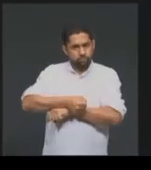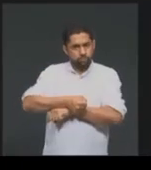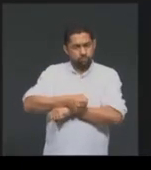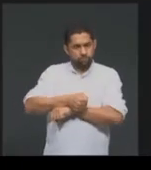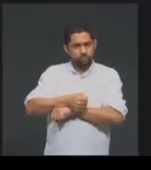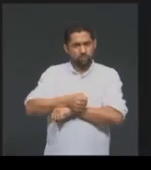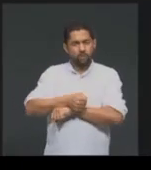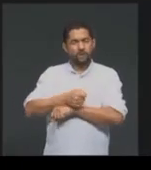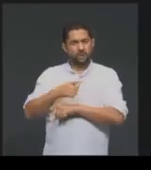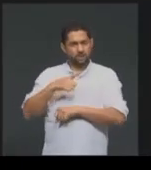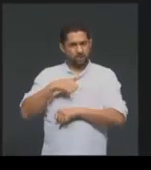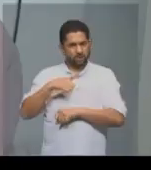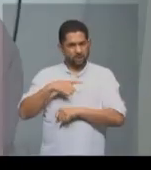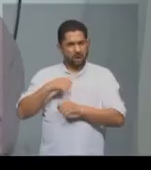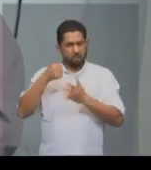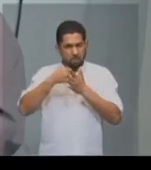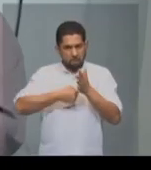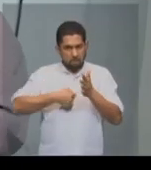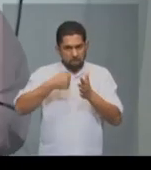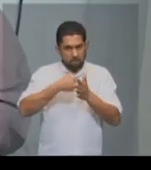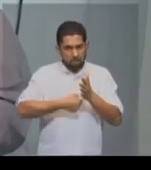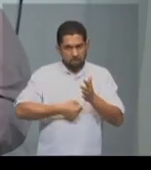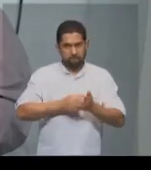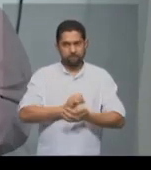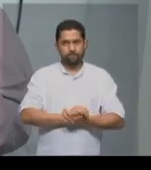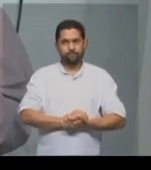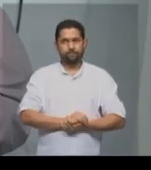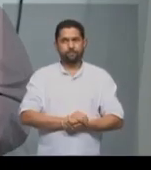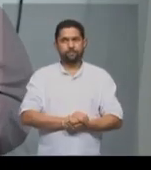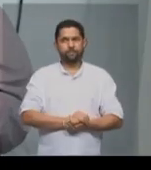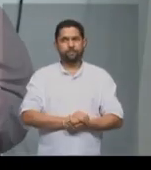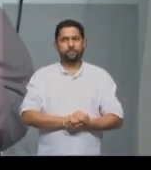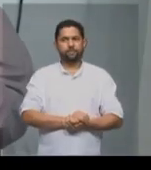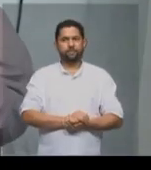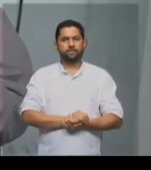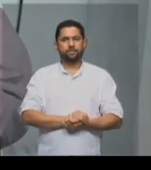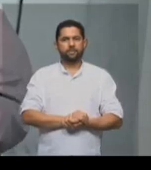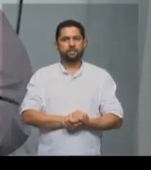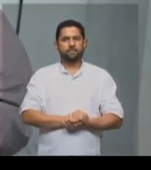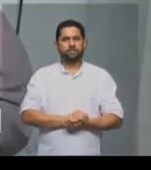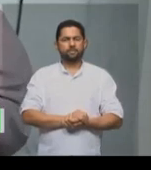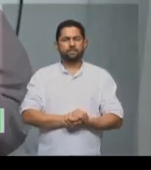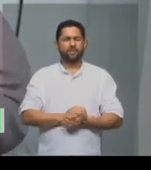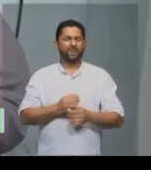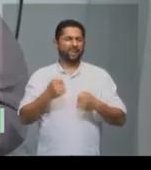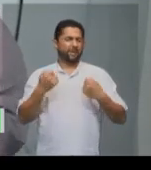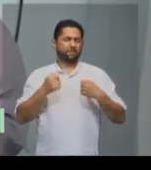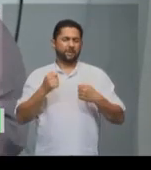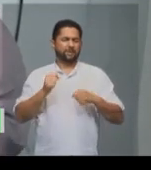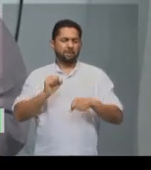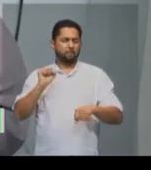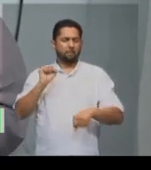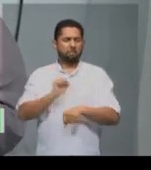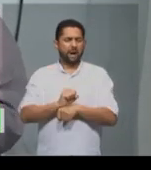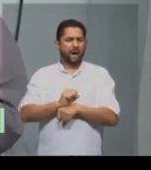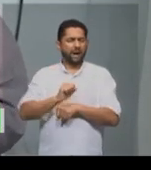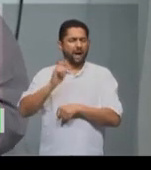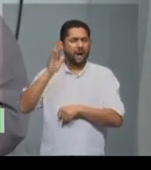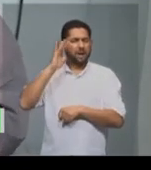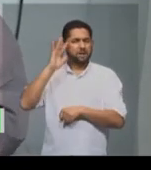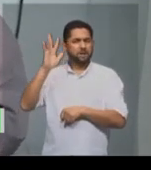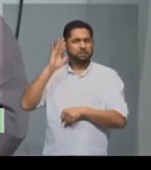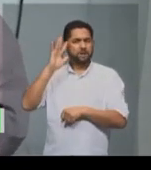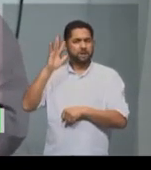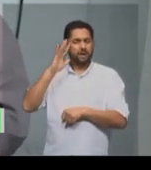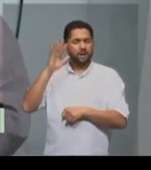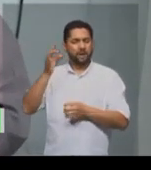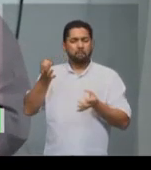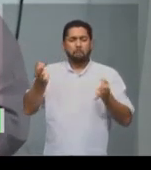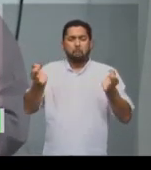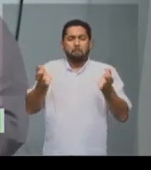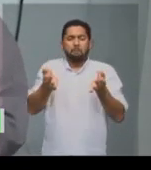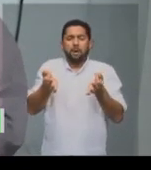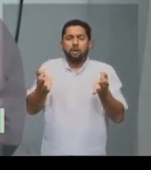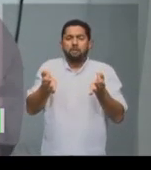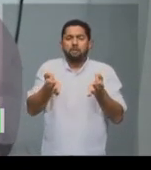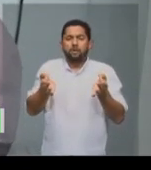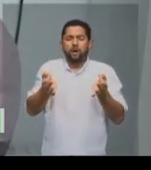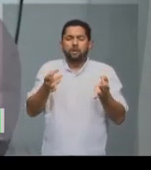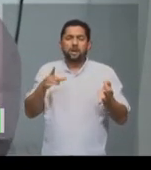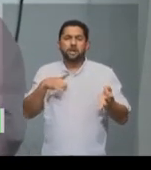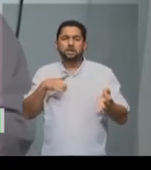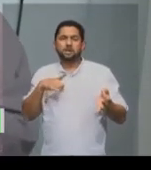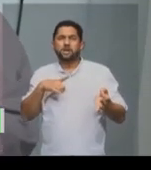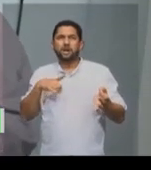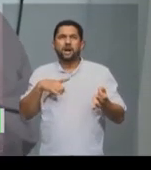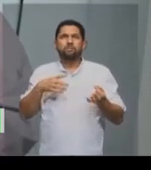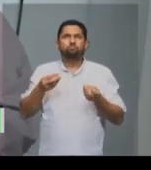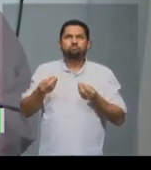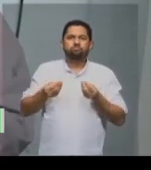Muito, muita resistência. A gente tem que parar de pensar naquela forma romantizada de imaginar o sistema de escravização